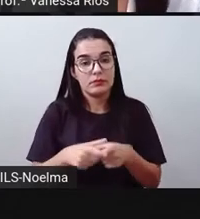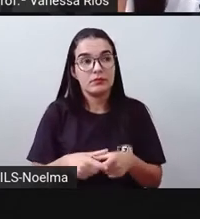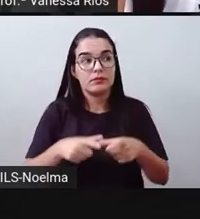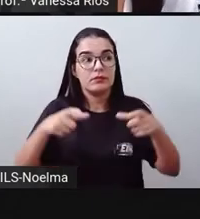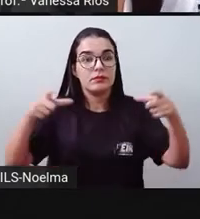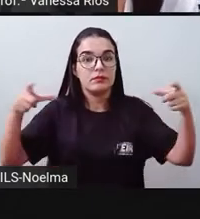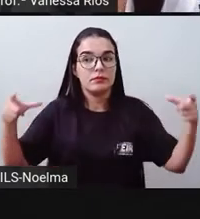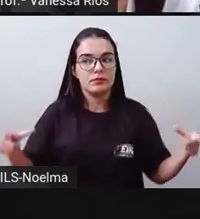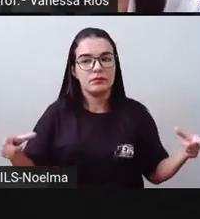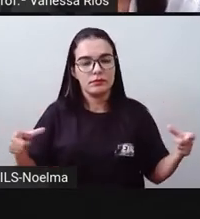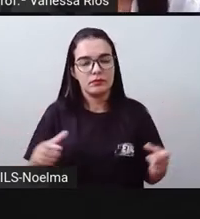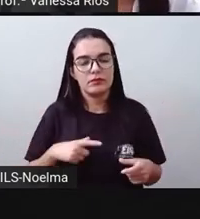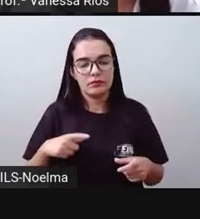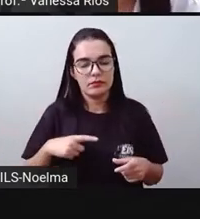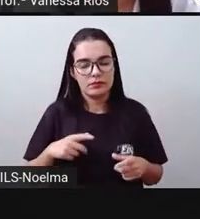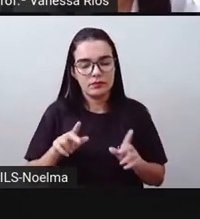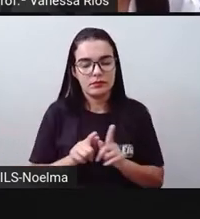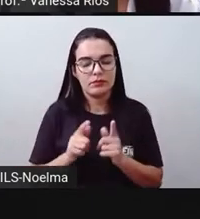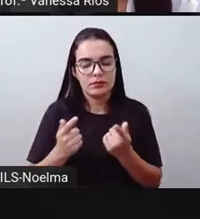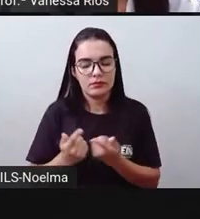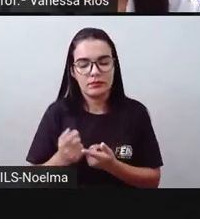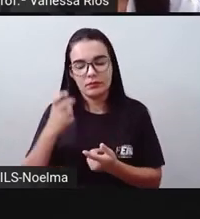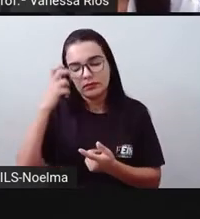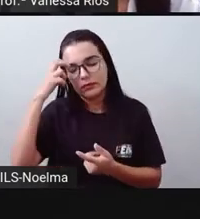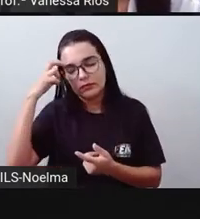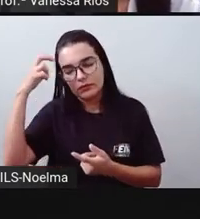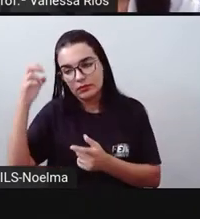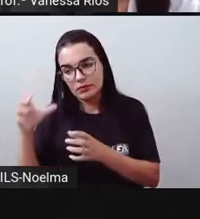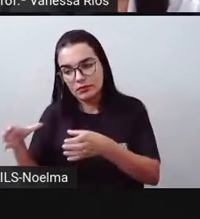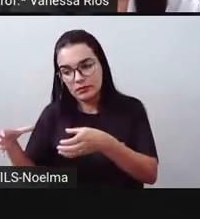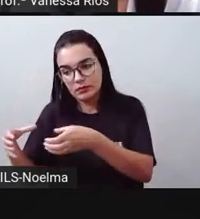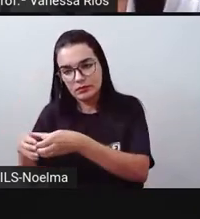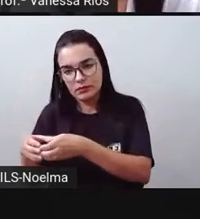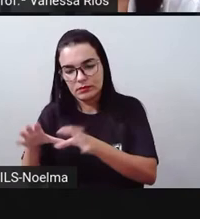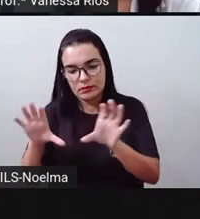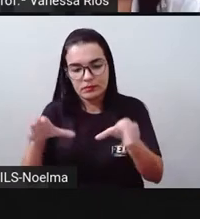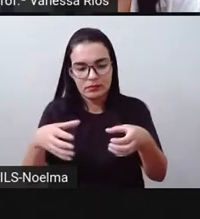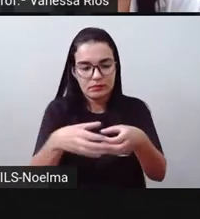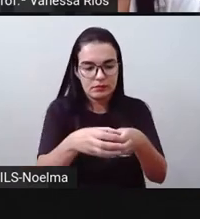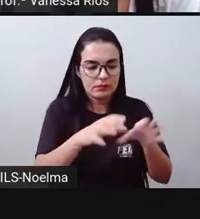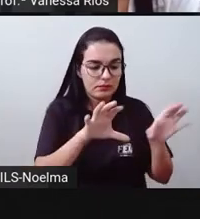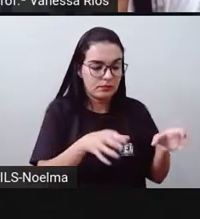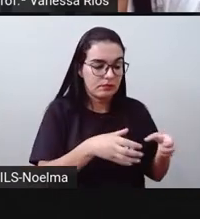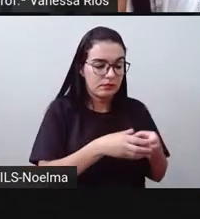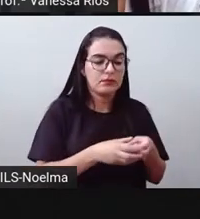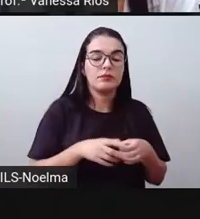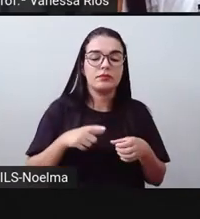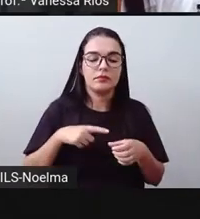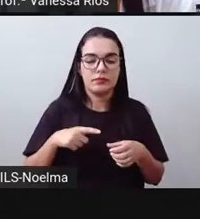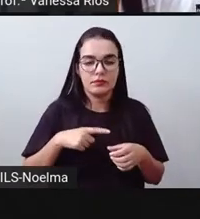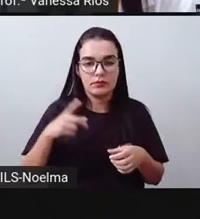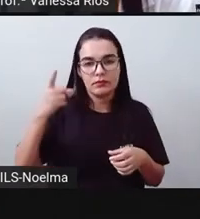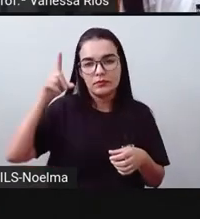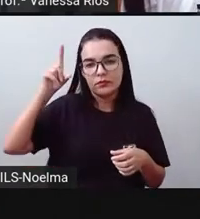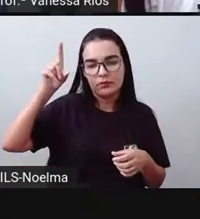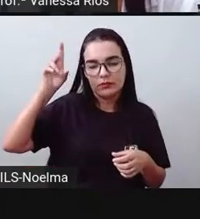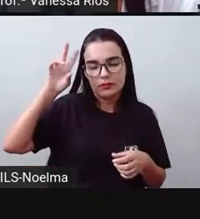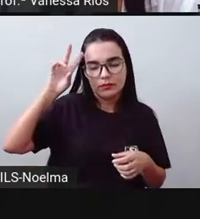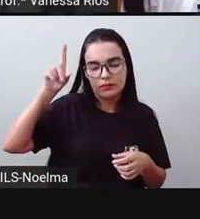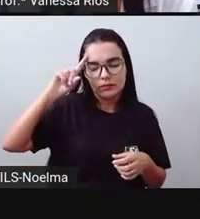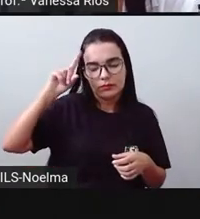aí grupos culturais e que vão aí junto com todos os seus hábitos, conhecimentos, né,